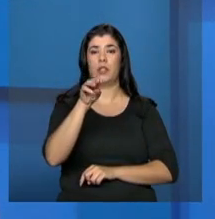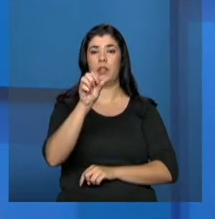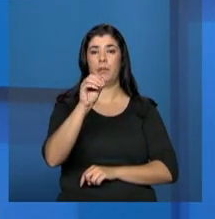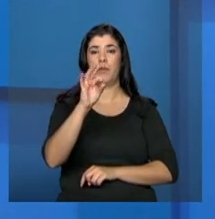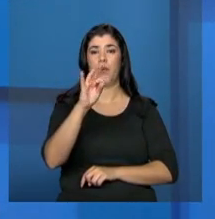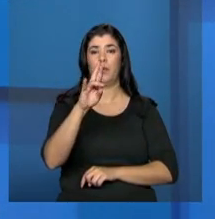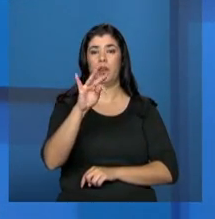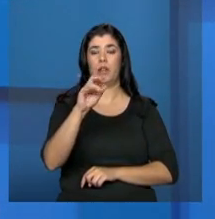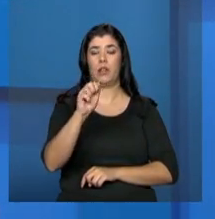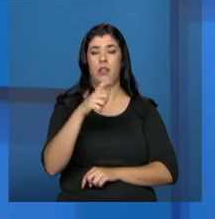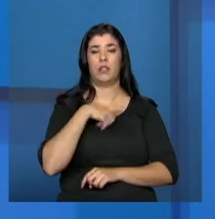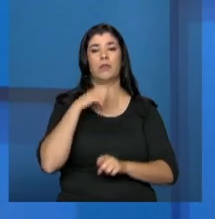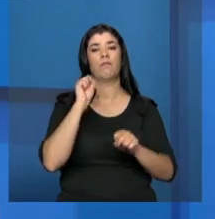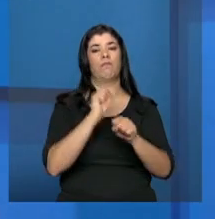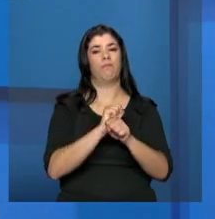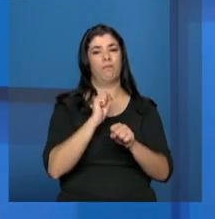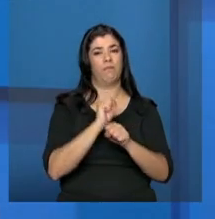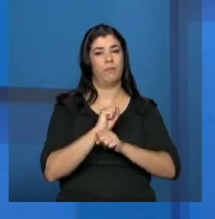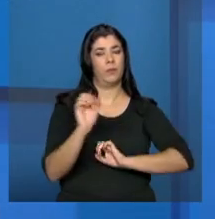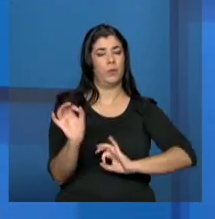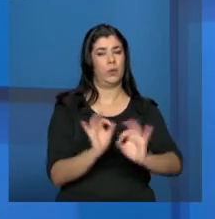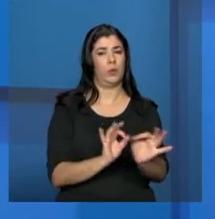conferências se organizem,